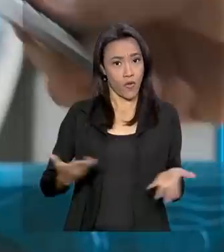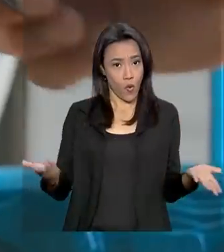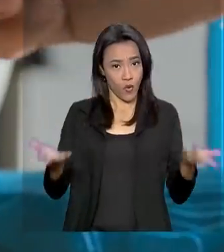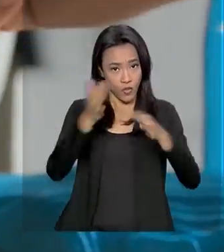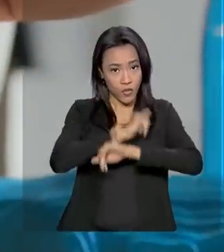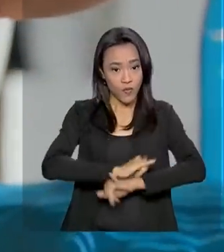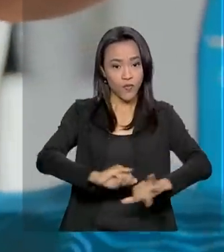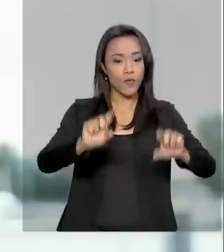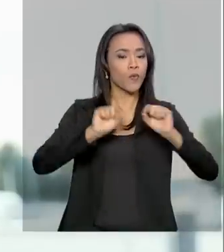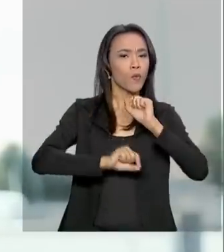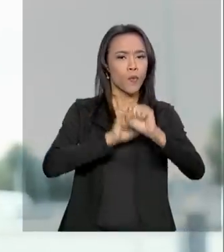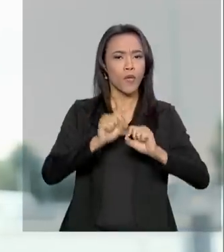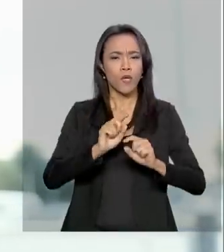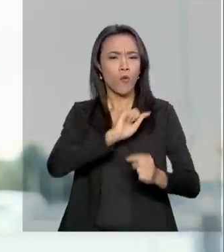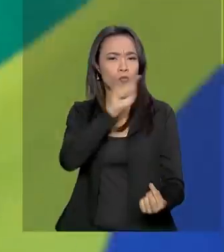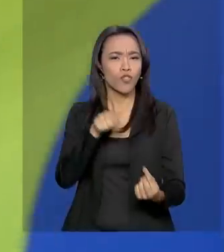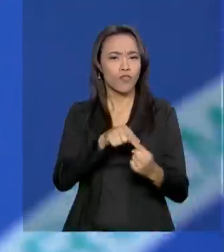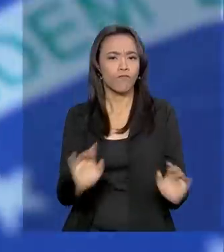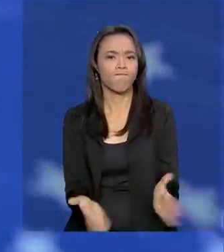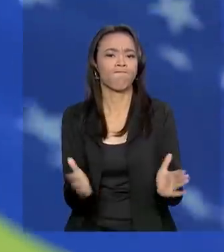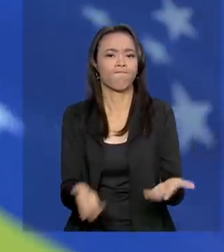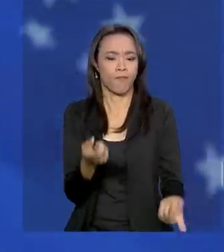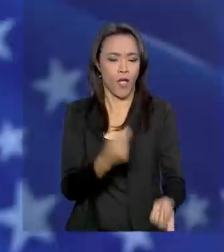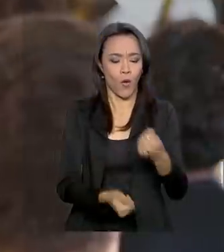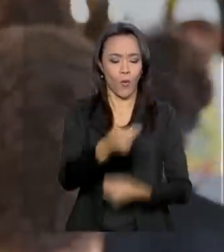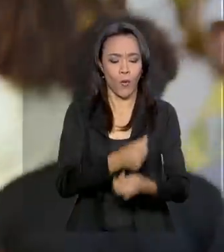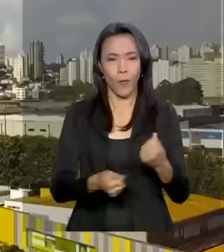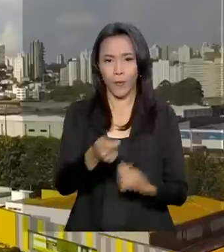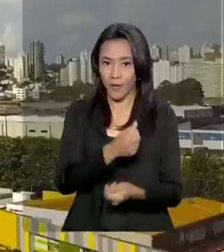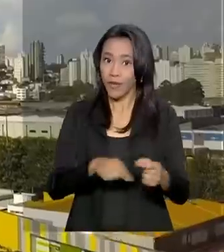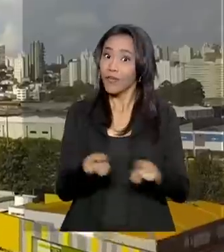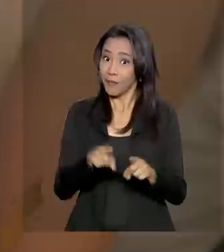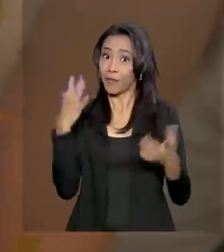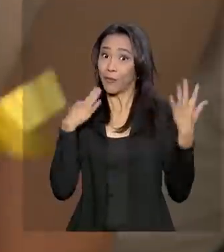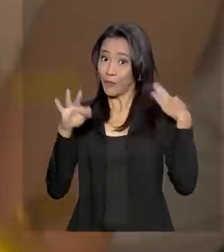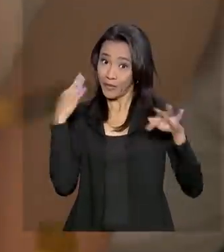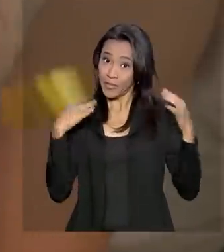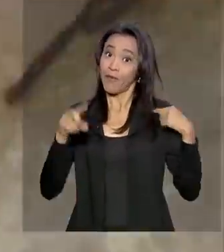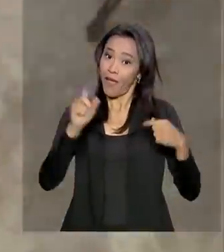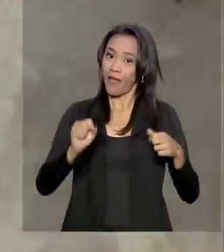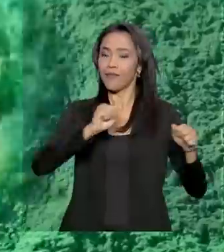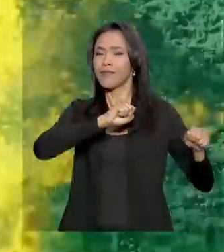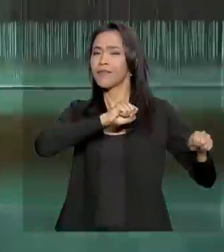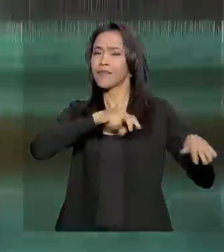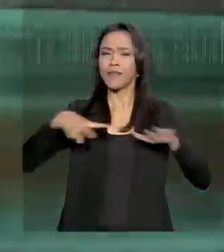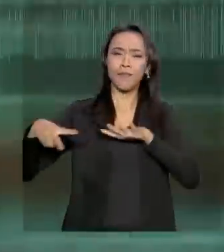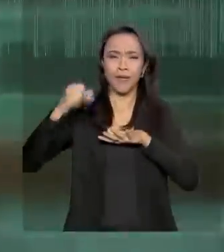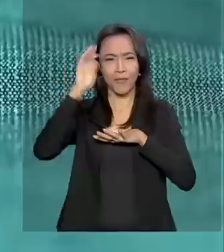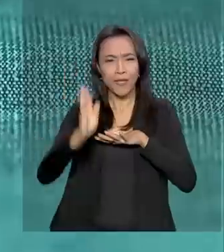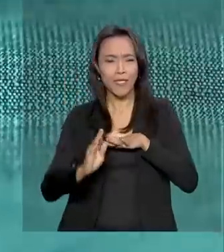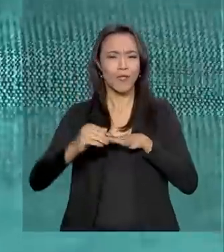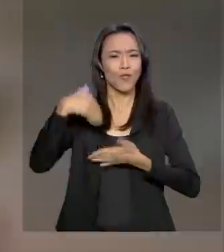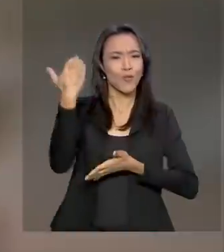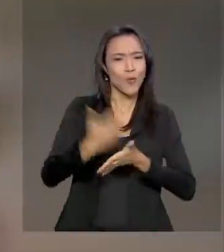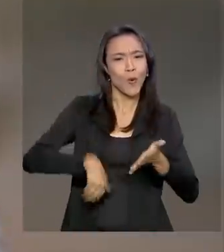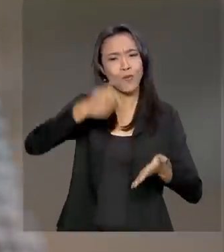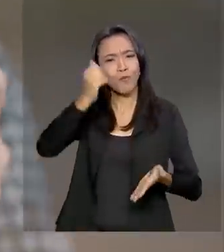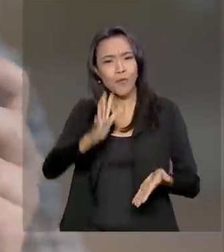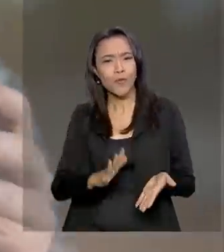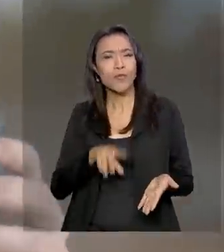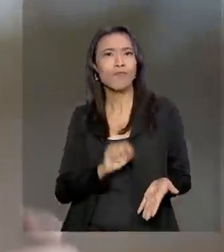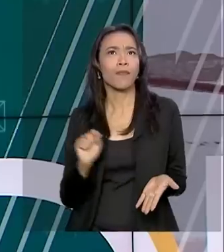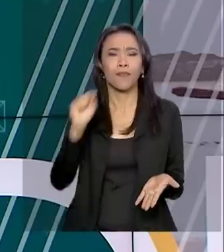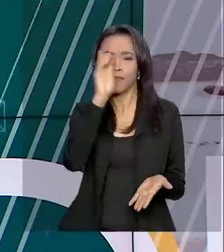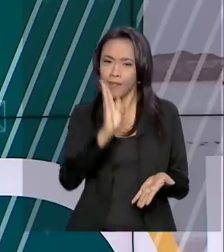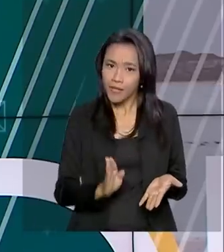campanha para aquecer a economia e incentivar o turismo interno. É a Semana do Brasil, com descontos e promoções em todo o país.